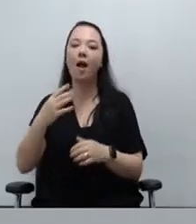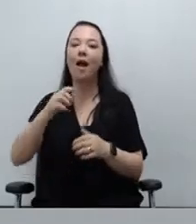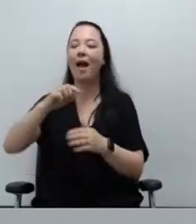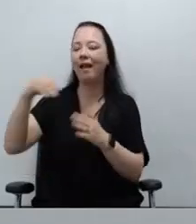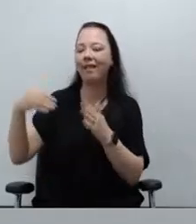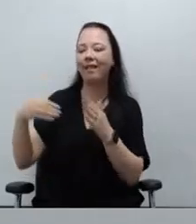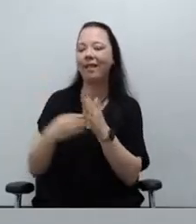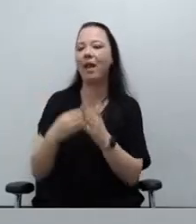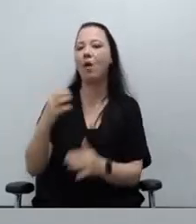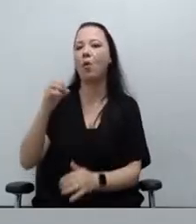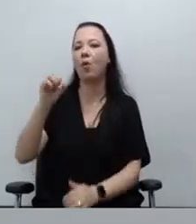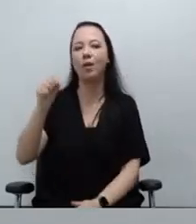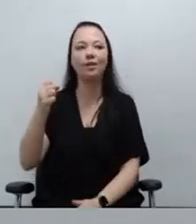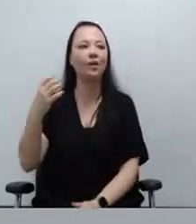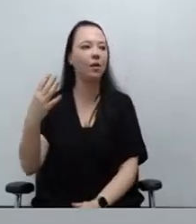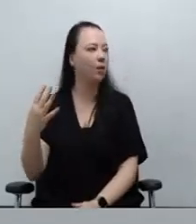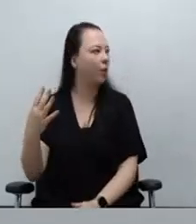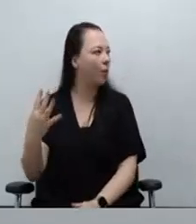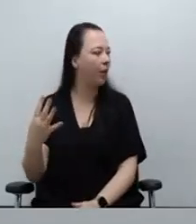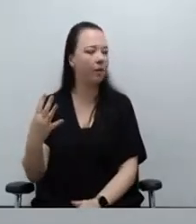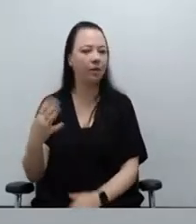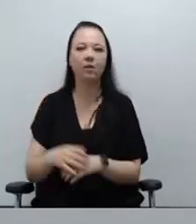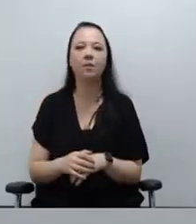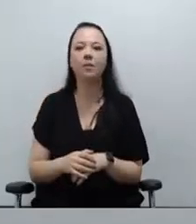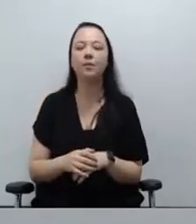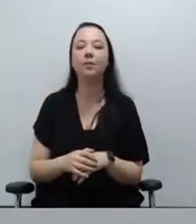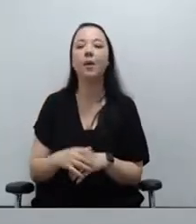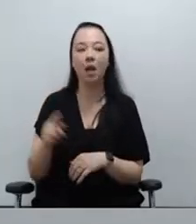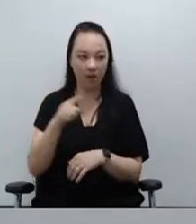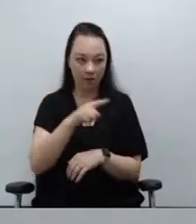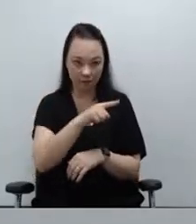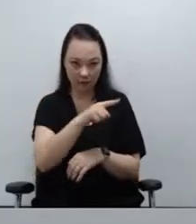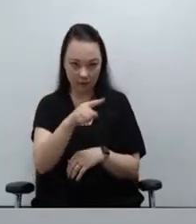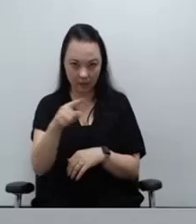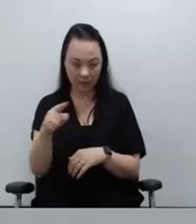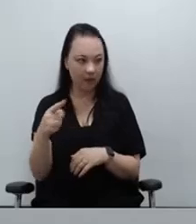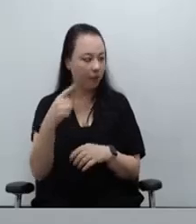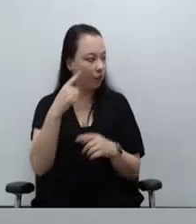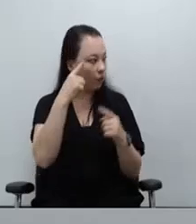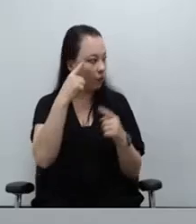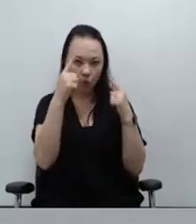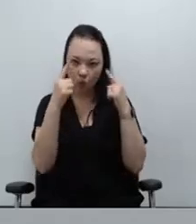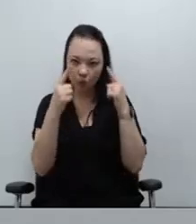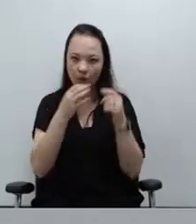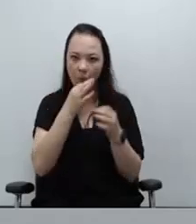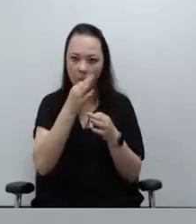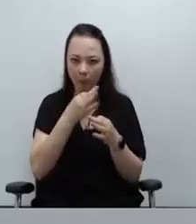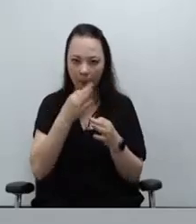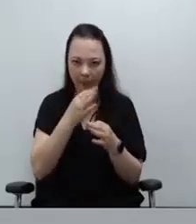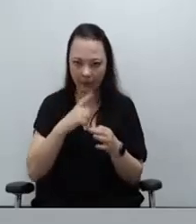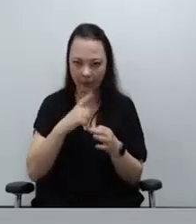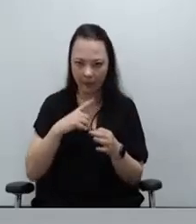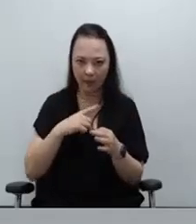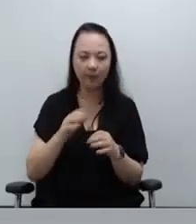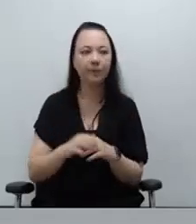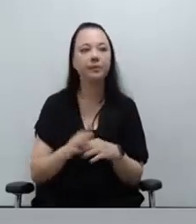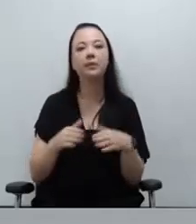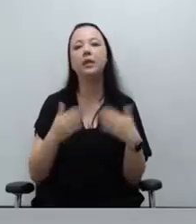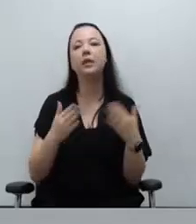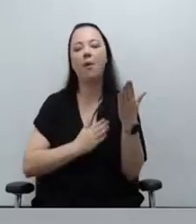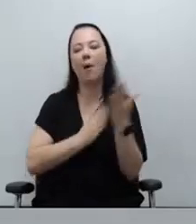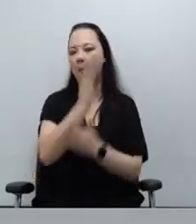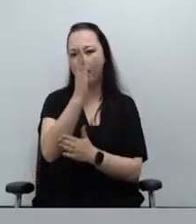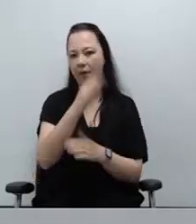ordinária. Alguém tem alguma observação com relação a essas pautas? Então, aprovadas.